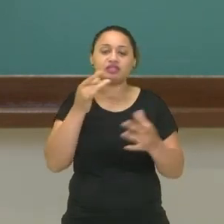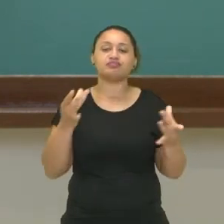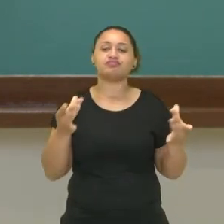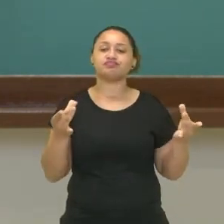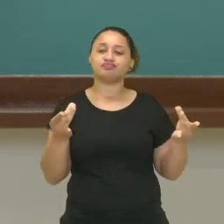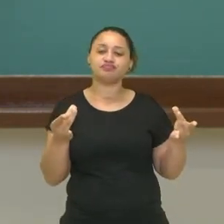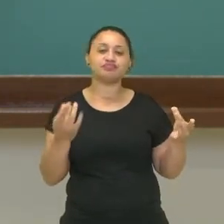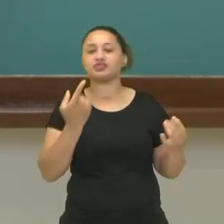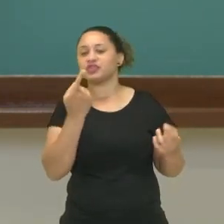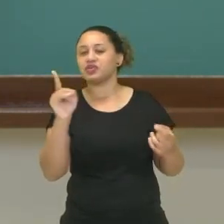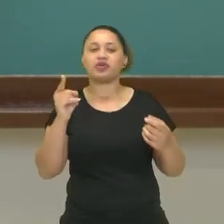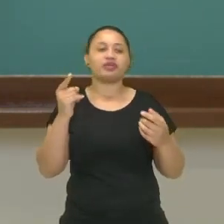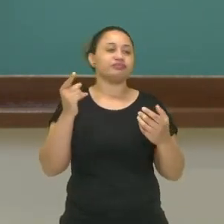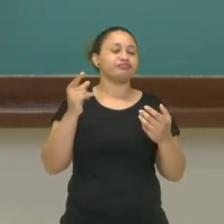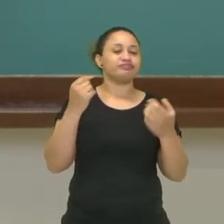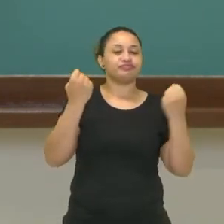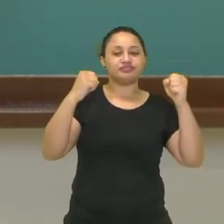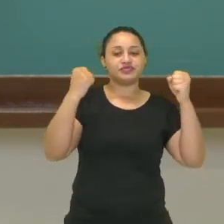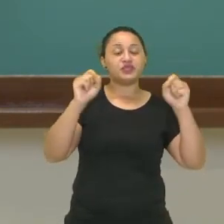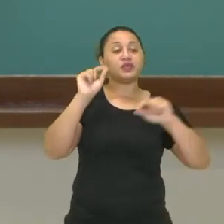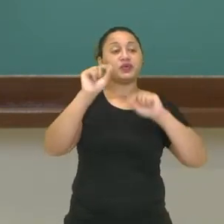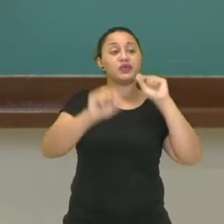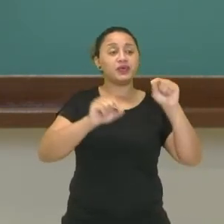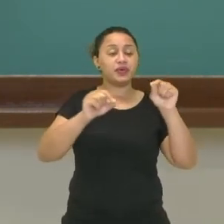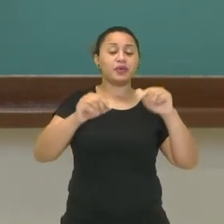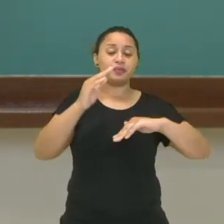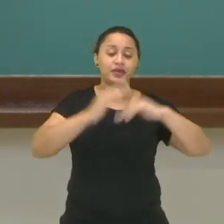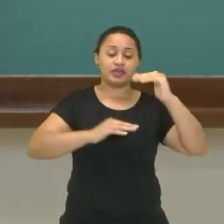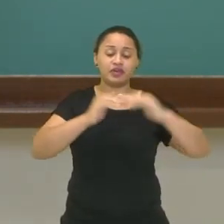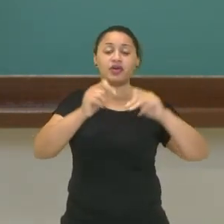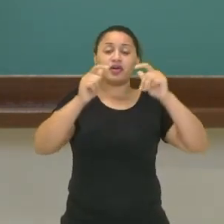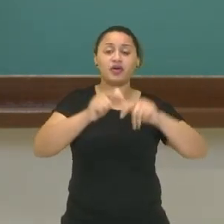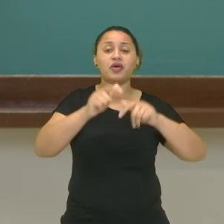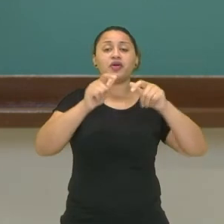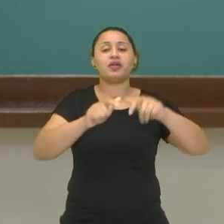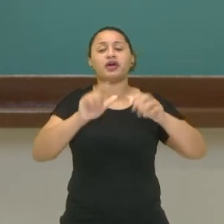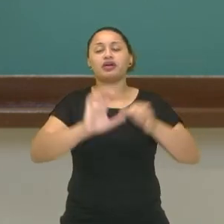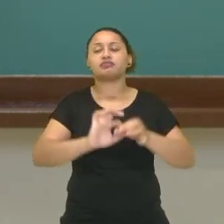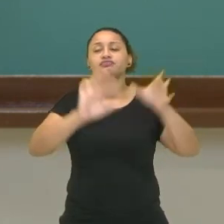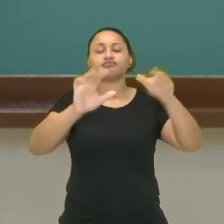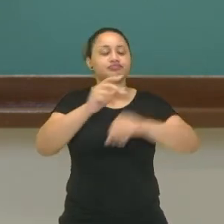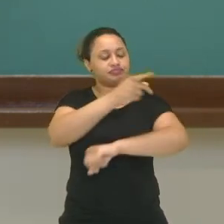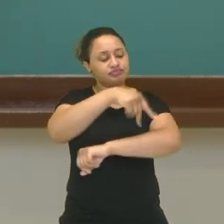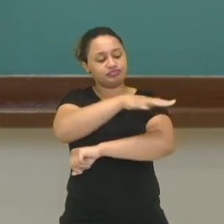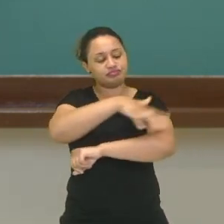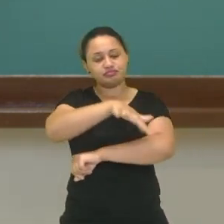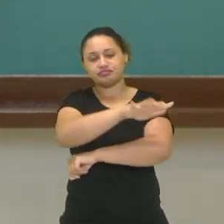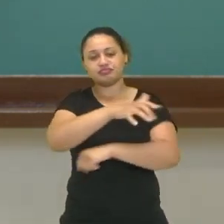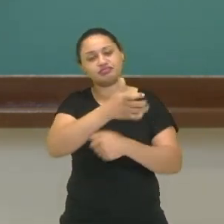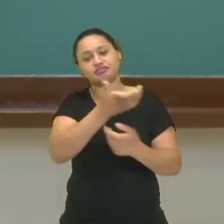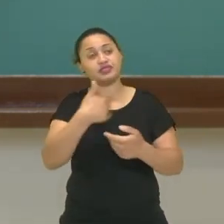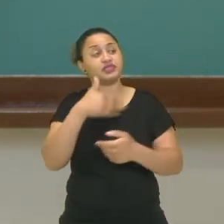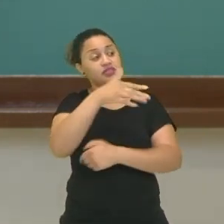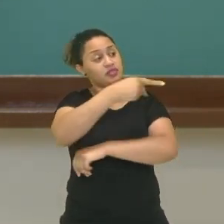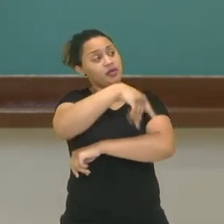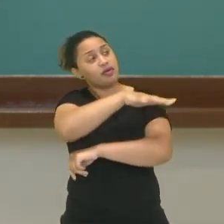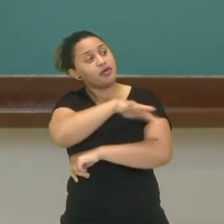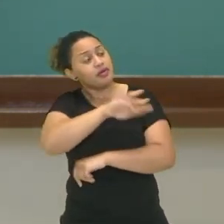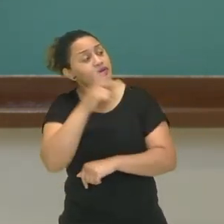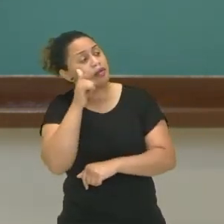tai chi chuan, que são muitas vezes ginásticas praticadas ao ar livre. Às vezes nós vamos no parque, nós